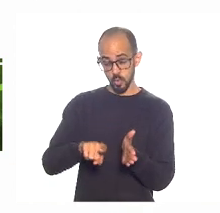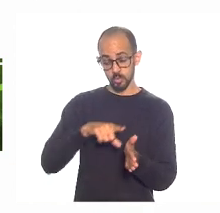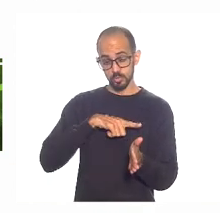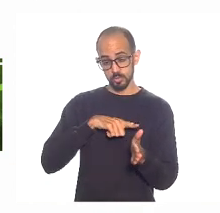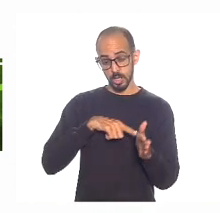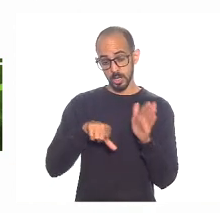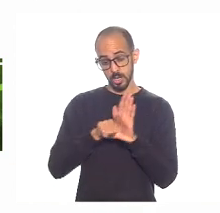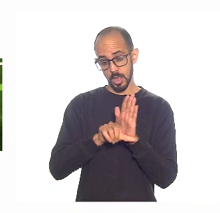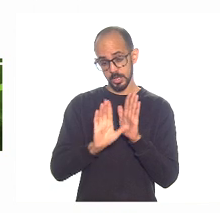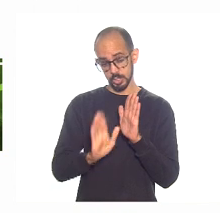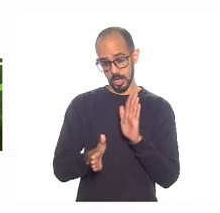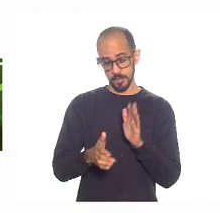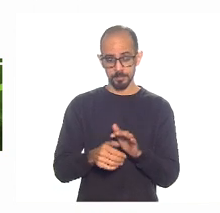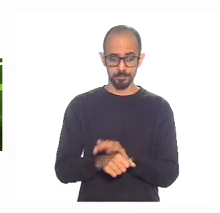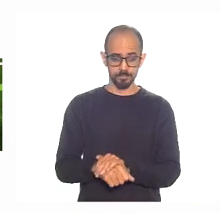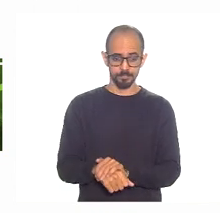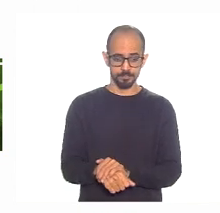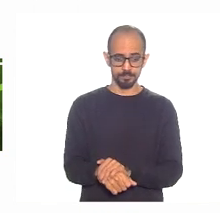Pode ir.